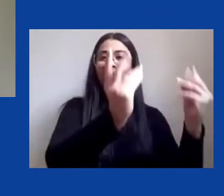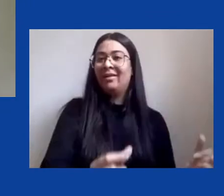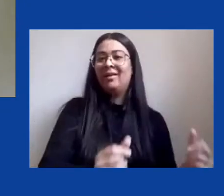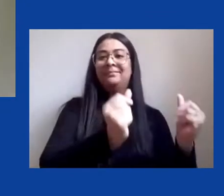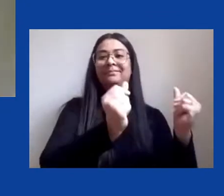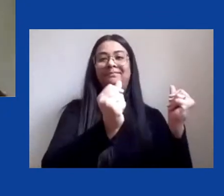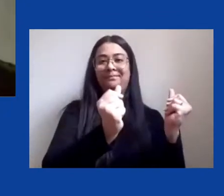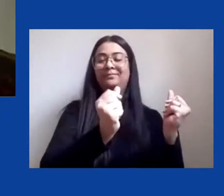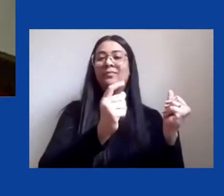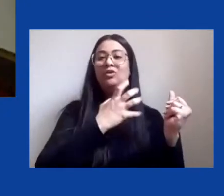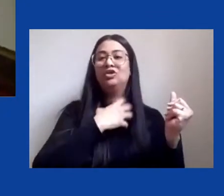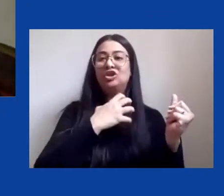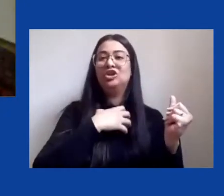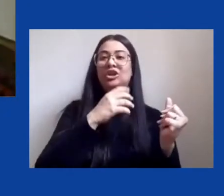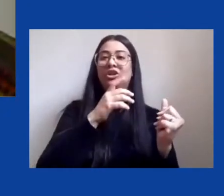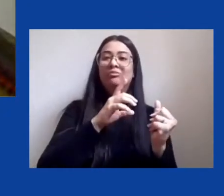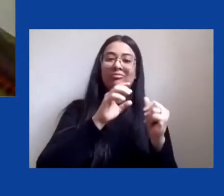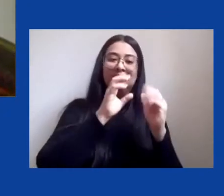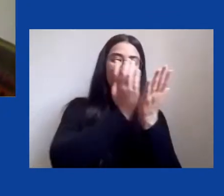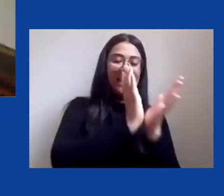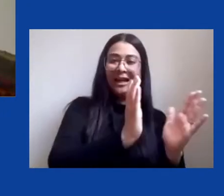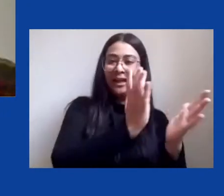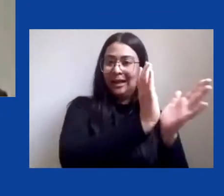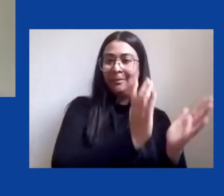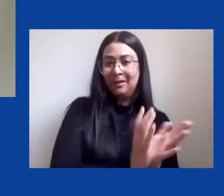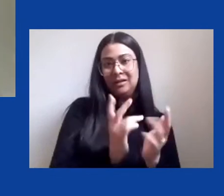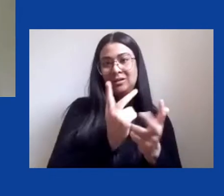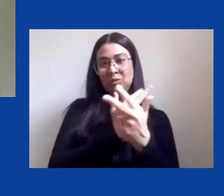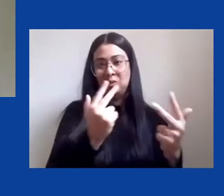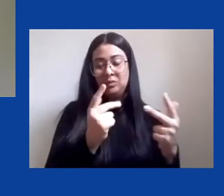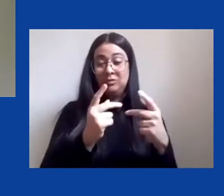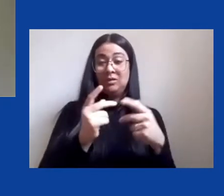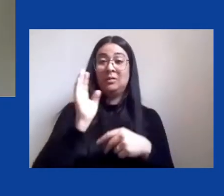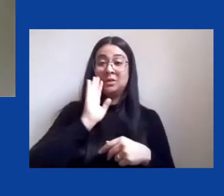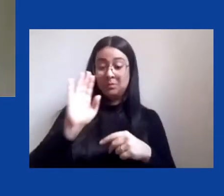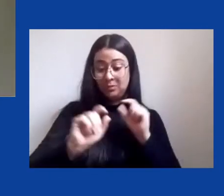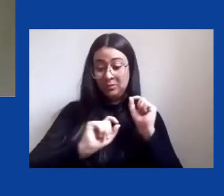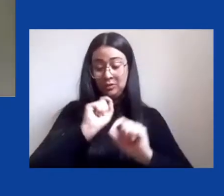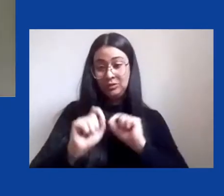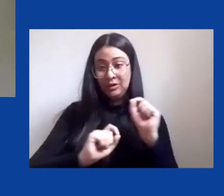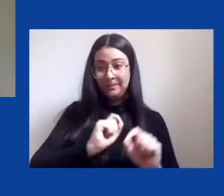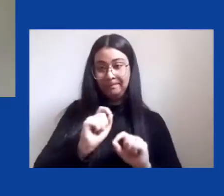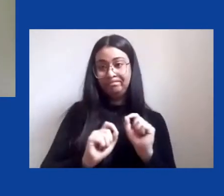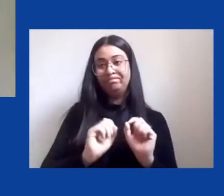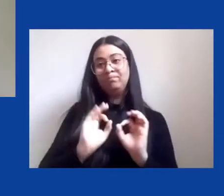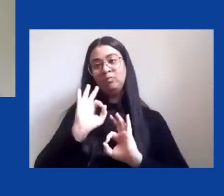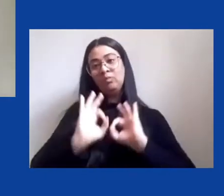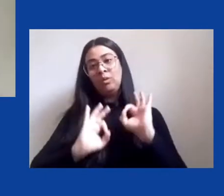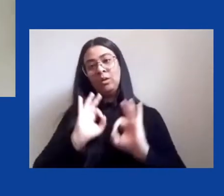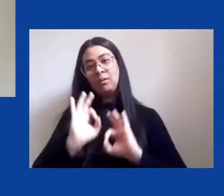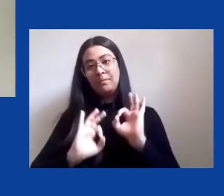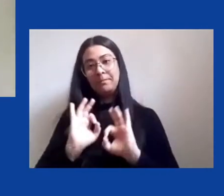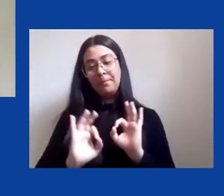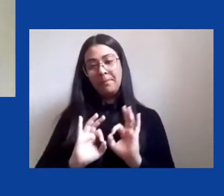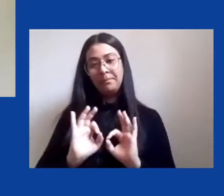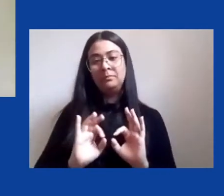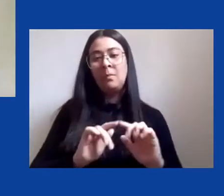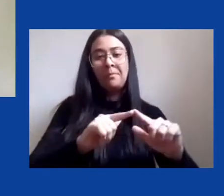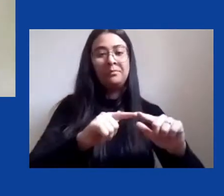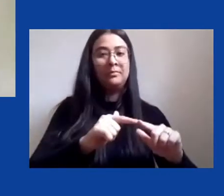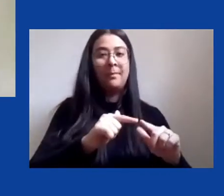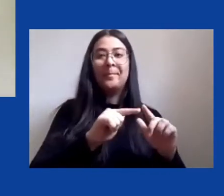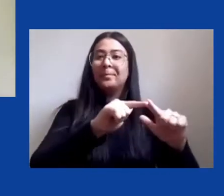regulação ambiental, em especial a revisão em curso da legislação sobre licenciamento ambiental de grandes empreendimentos, o